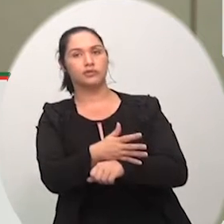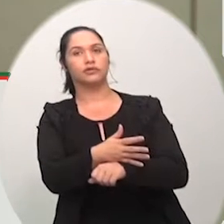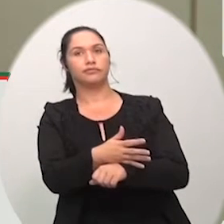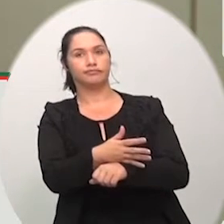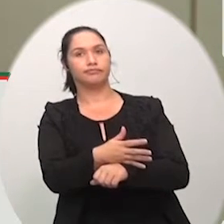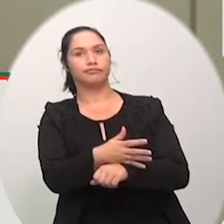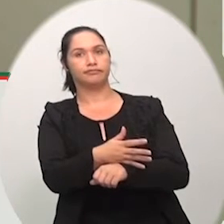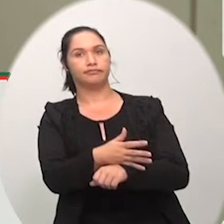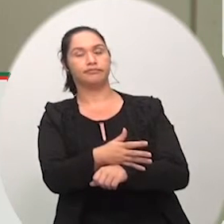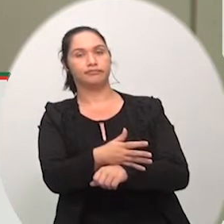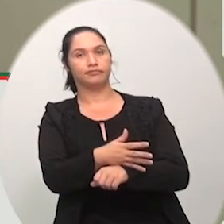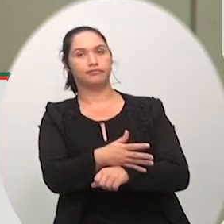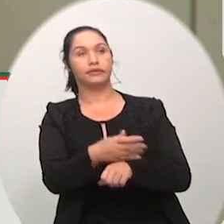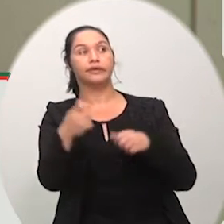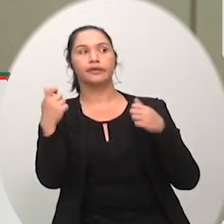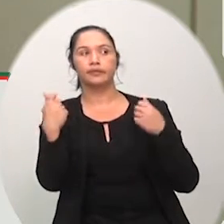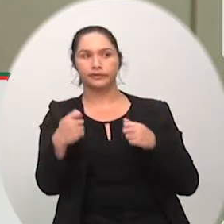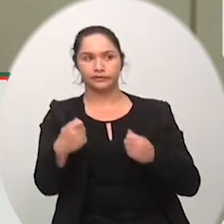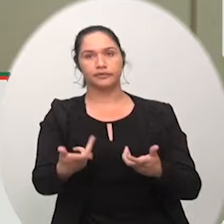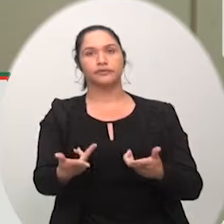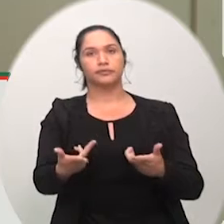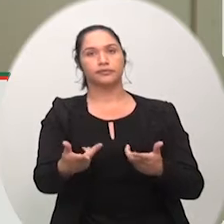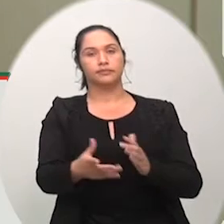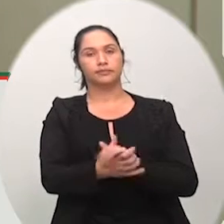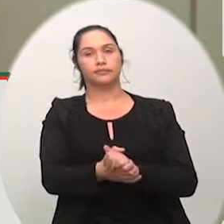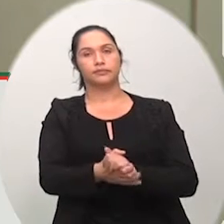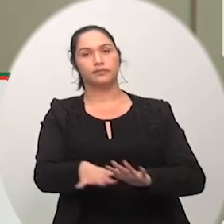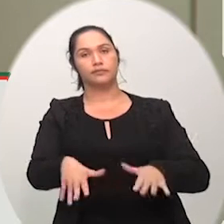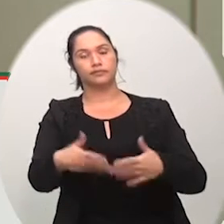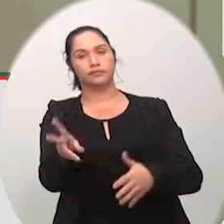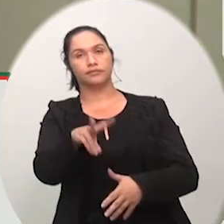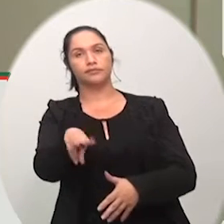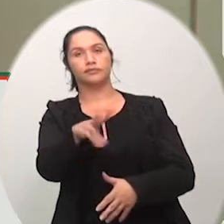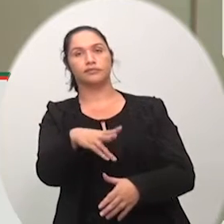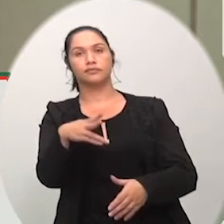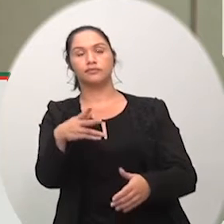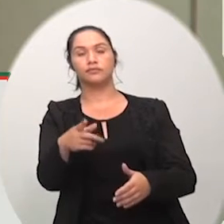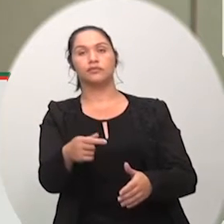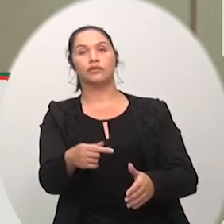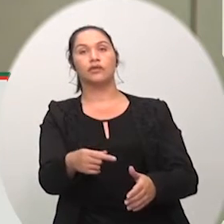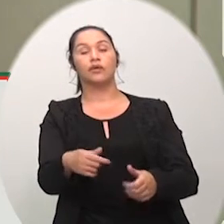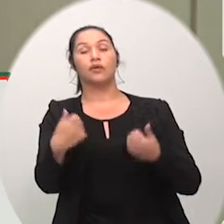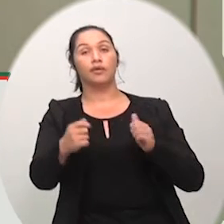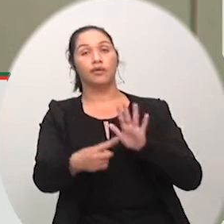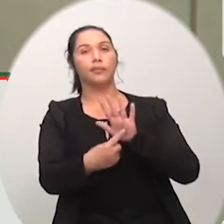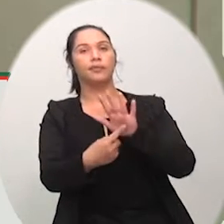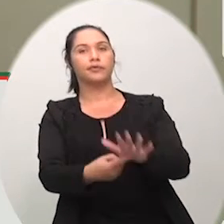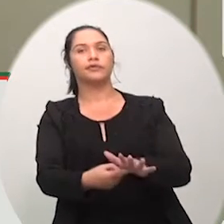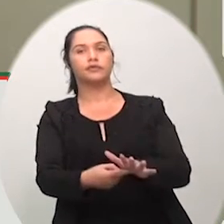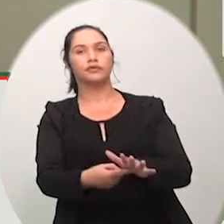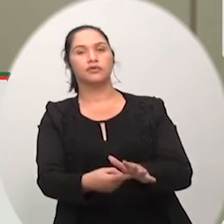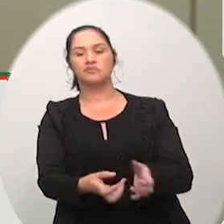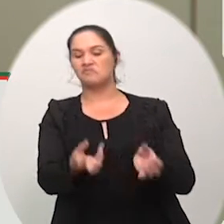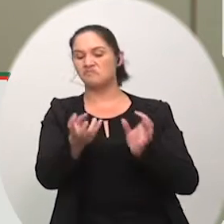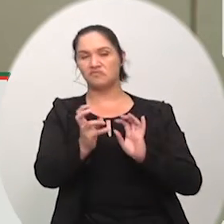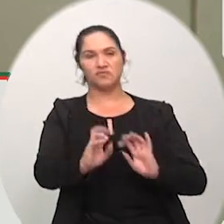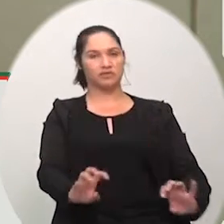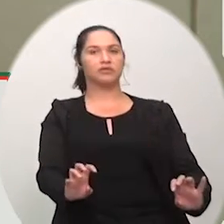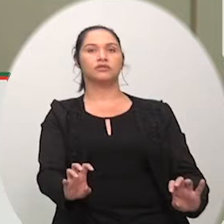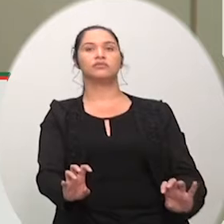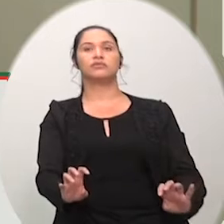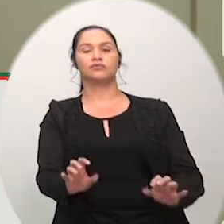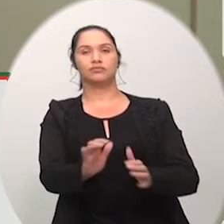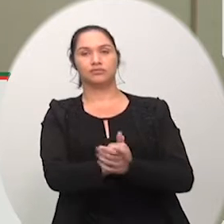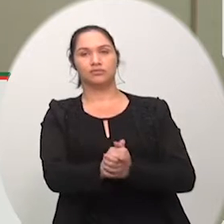uma convocação para que todos os vereadores estejam presentes lá para que nós possamos manifestar a nossa indignação essa